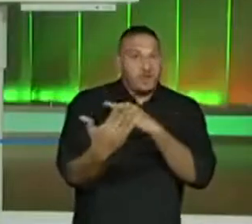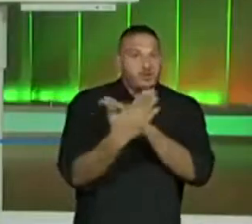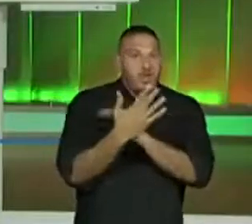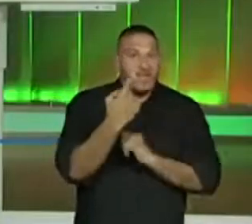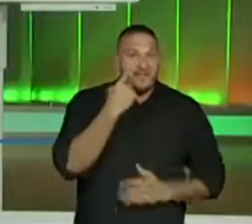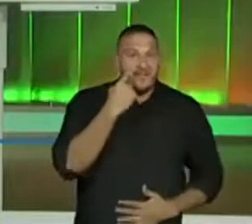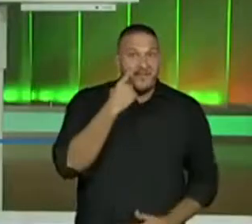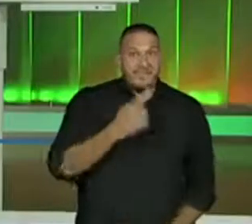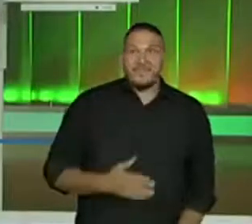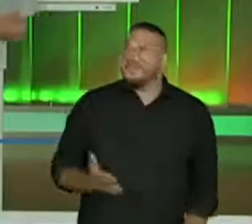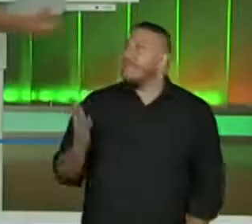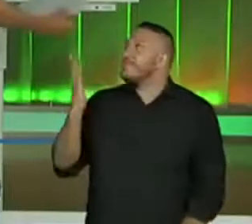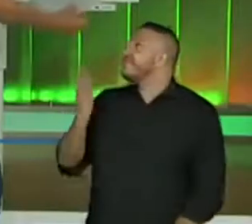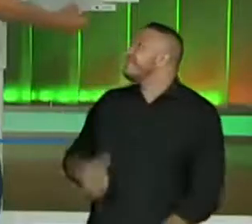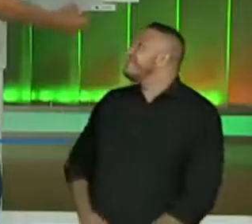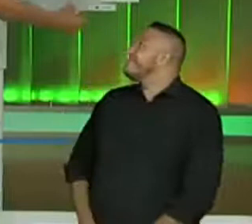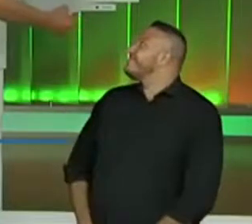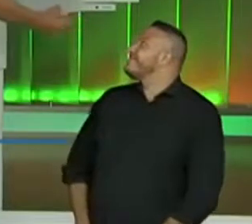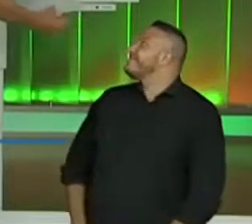para a tela. Atenção.